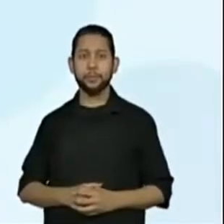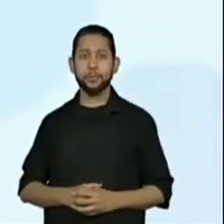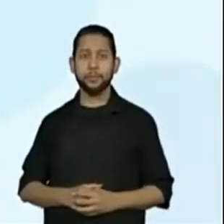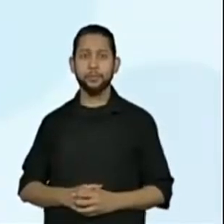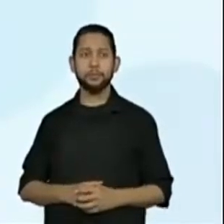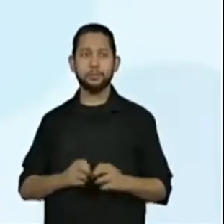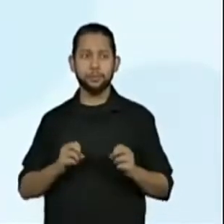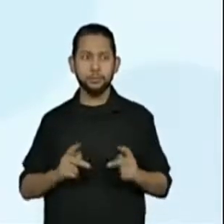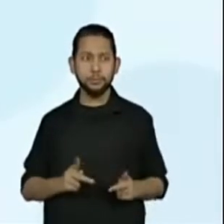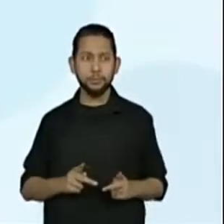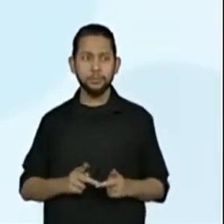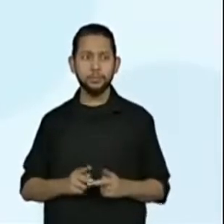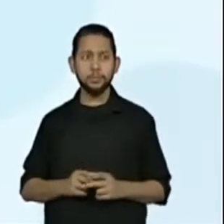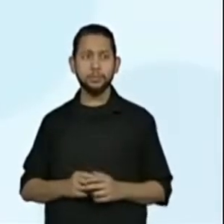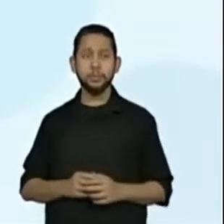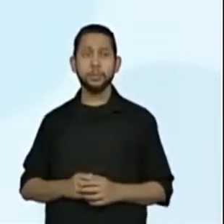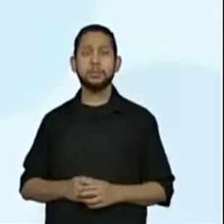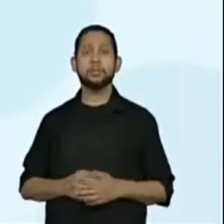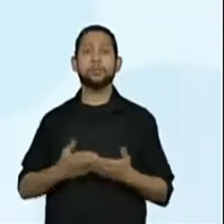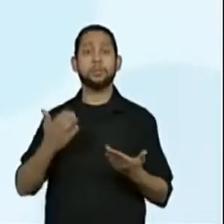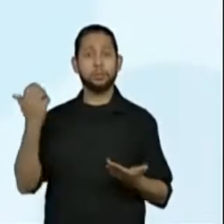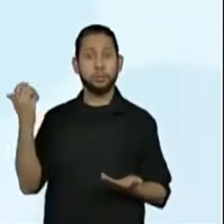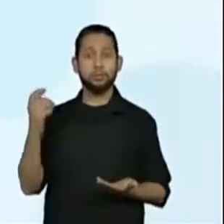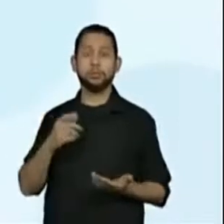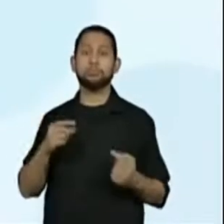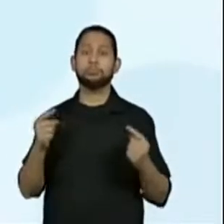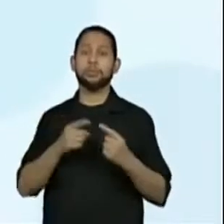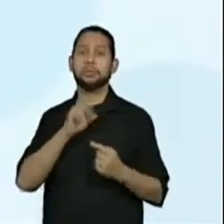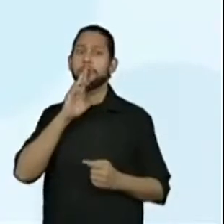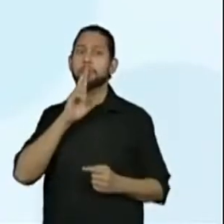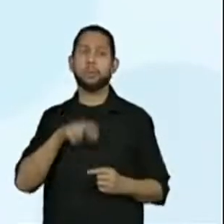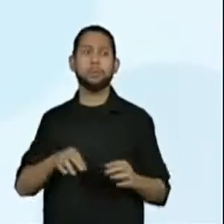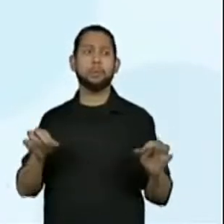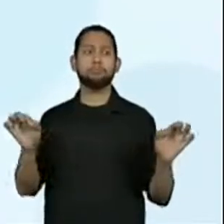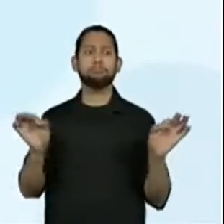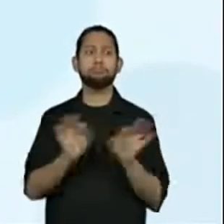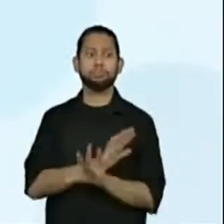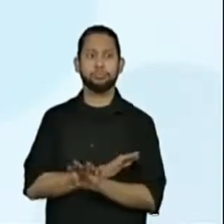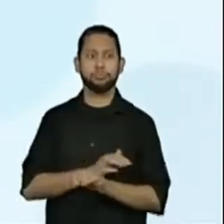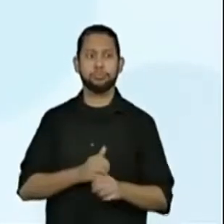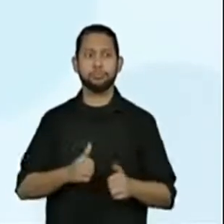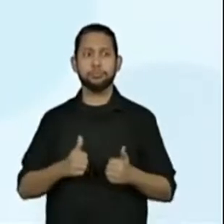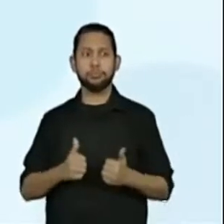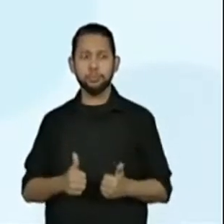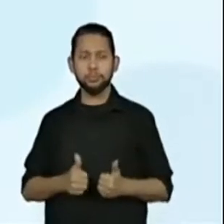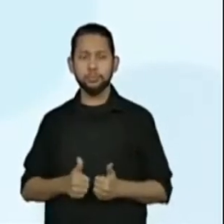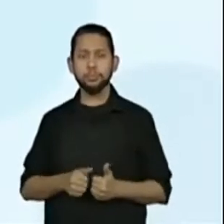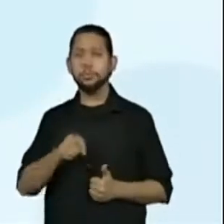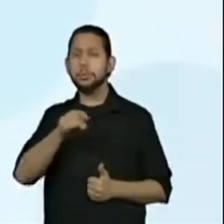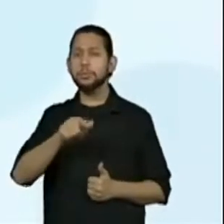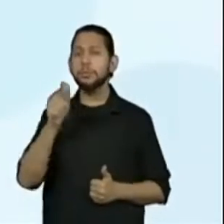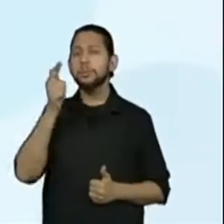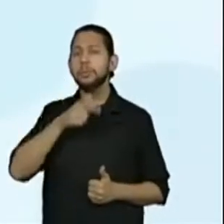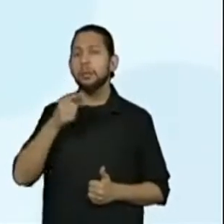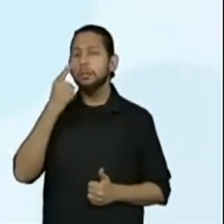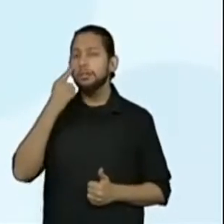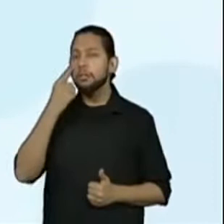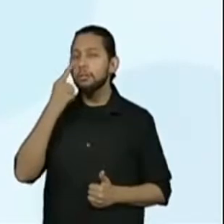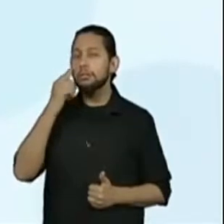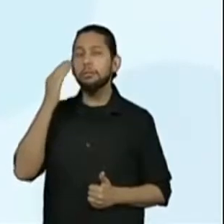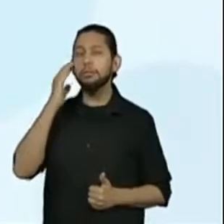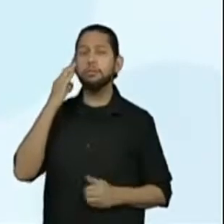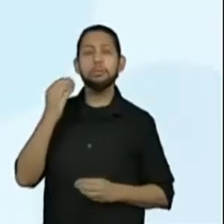Vamos lá? Então, essa é a nossa resposta completa, tá? Como você interpreta essa informação?